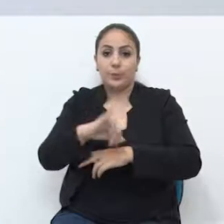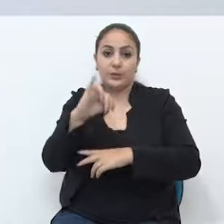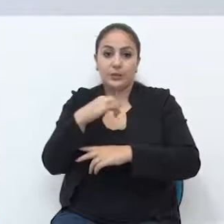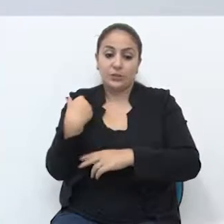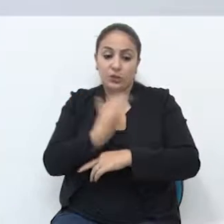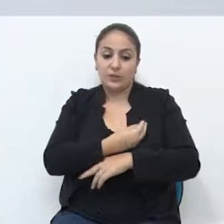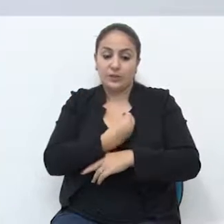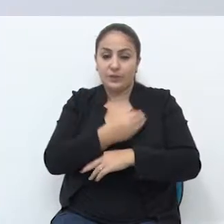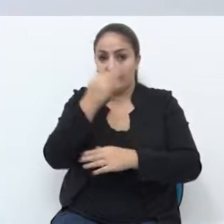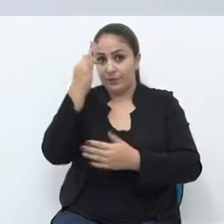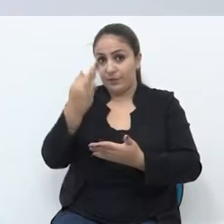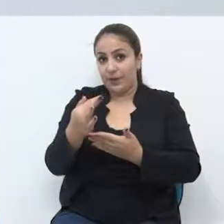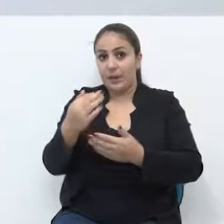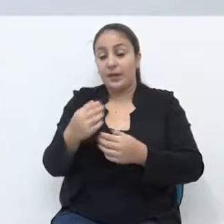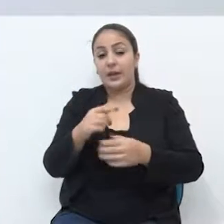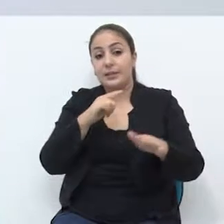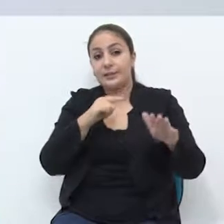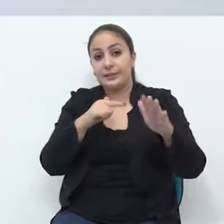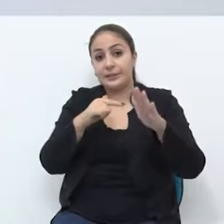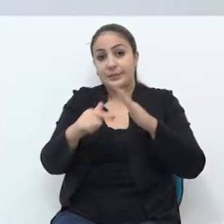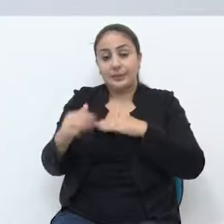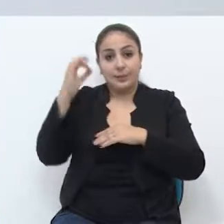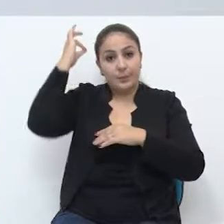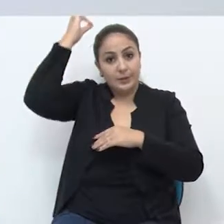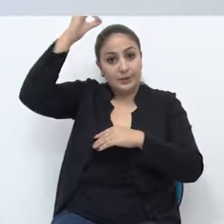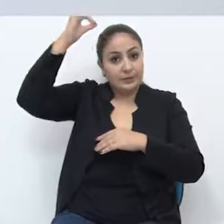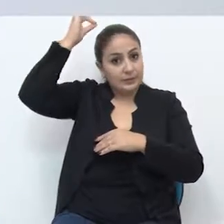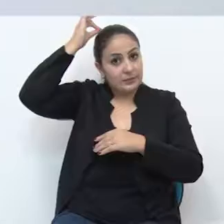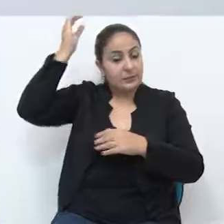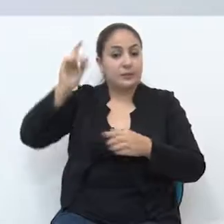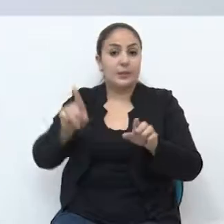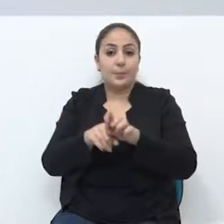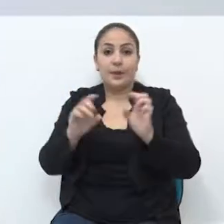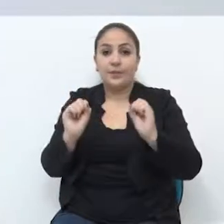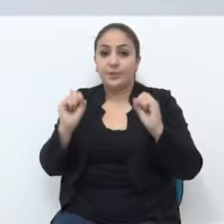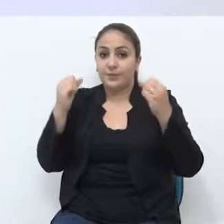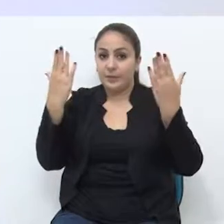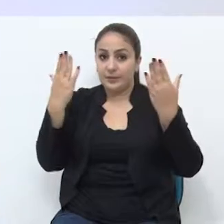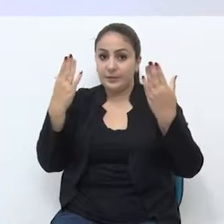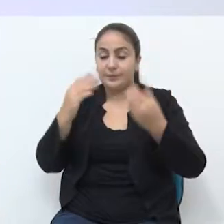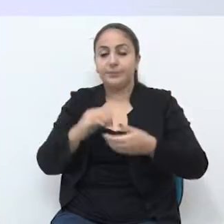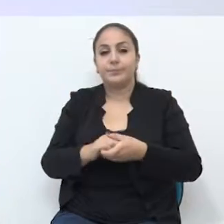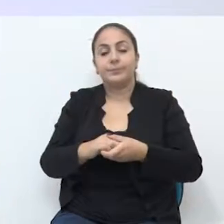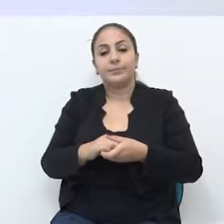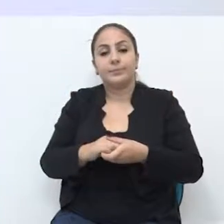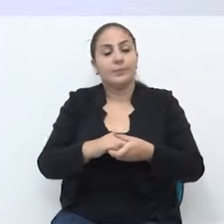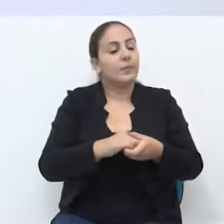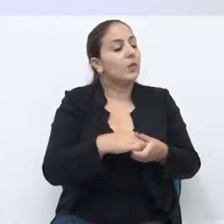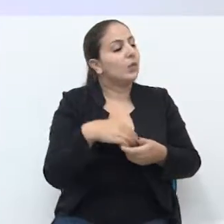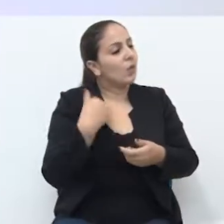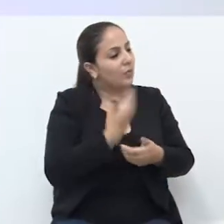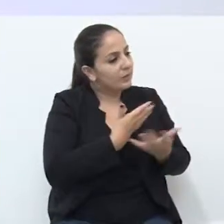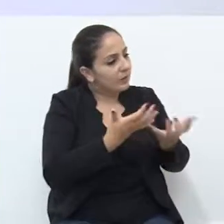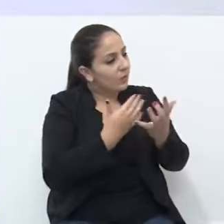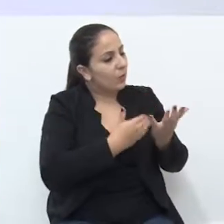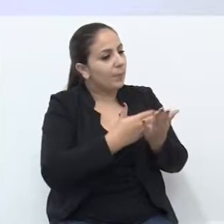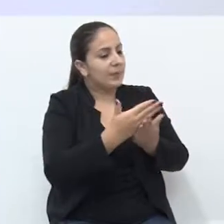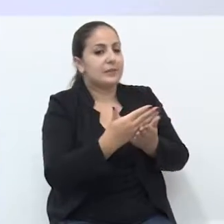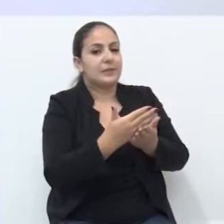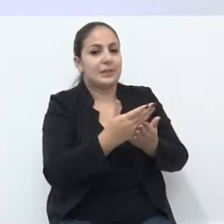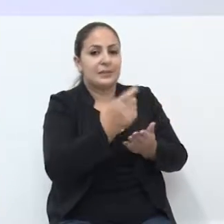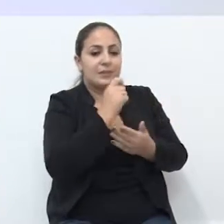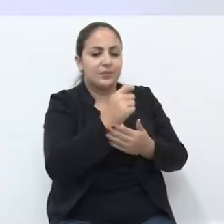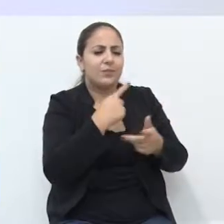de fé, que é a Semana Santa e a Clara Festa da Ressurreição do Senhor. Eu quero iniciar a nossa entrevista, então,